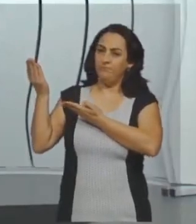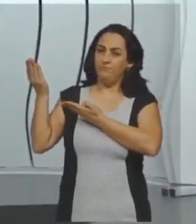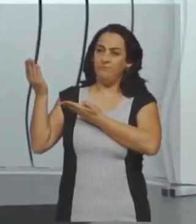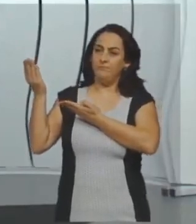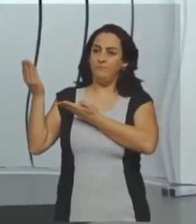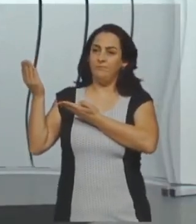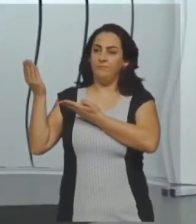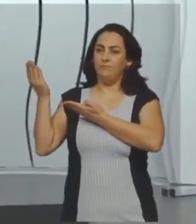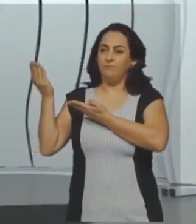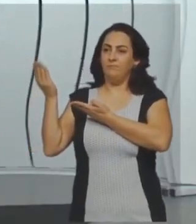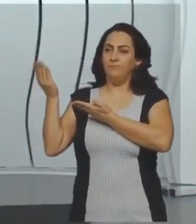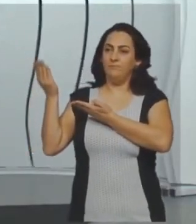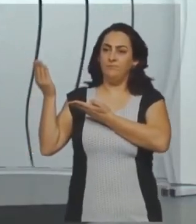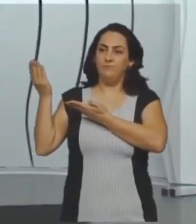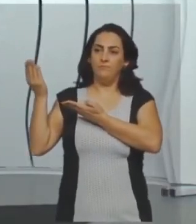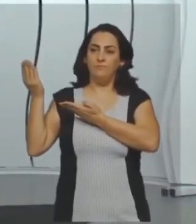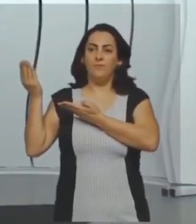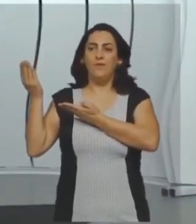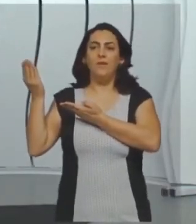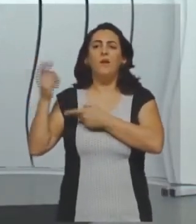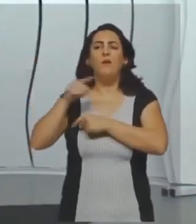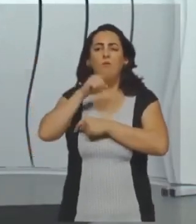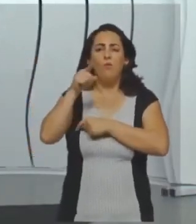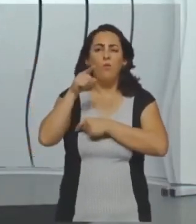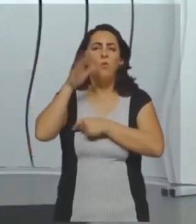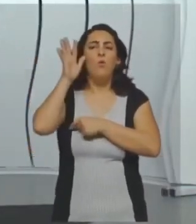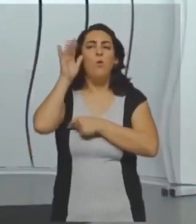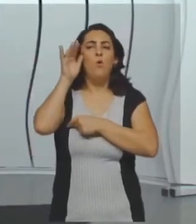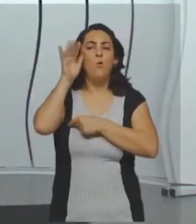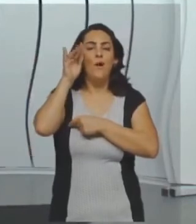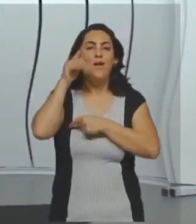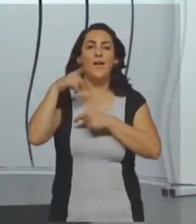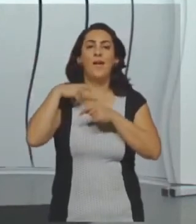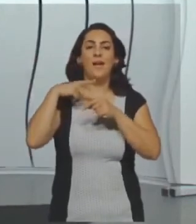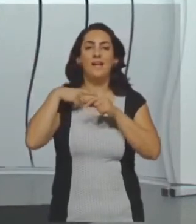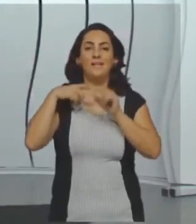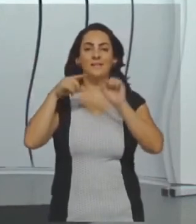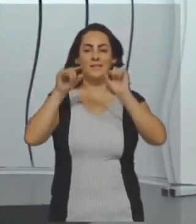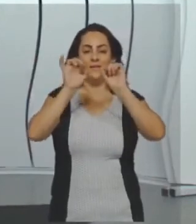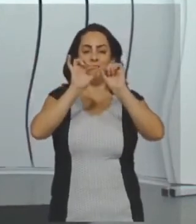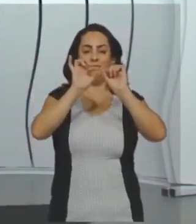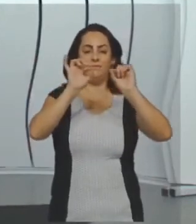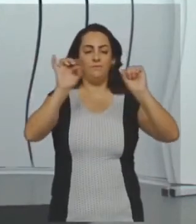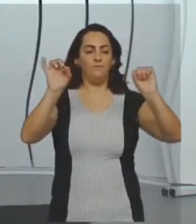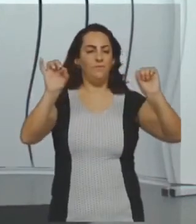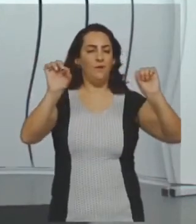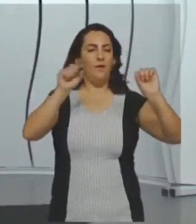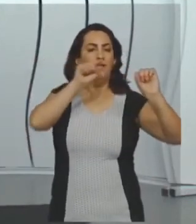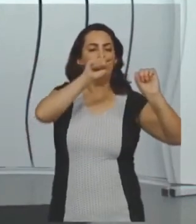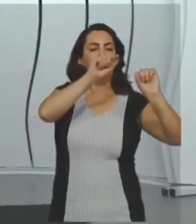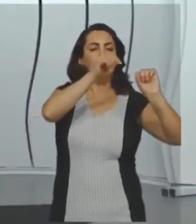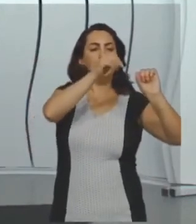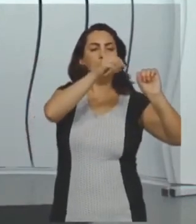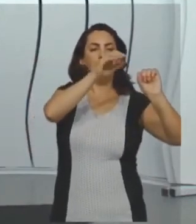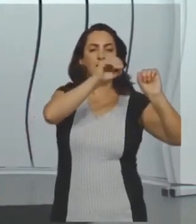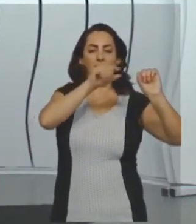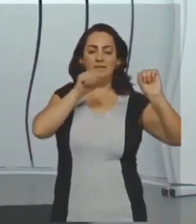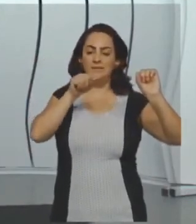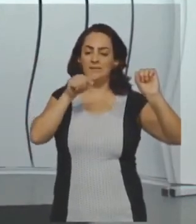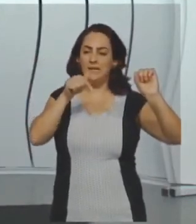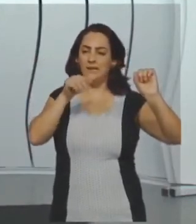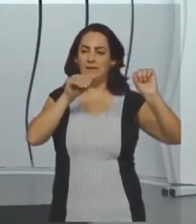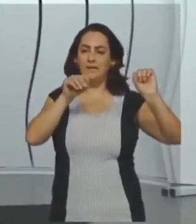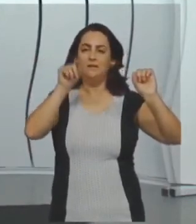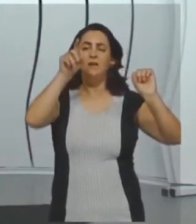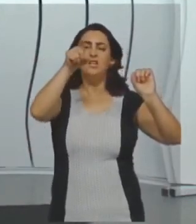opostos pelos vértices e este ângulo aqui. Então, vocês vão observar que este ângulo aqui,